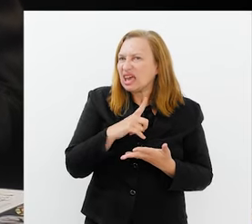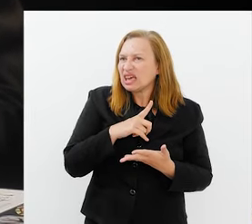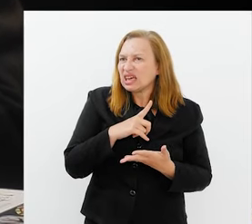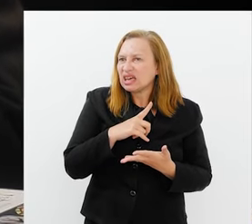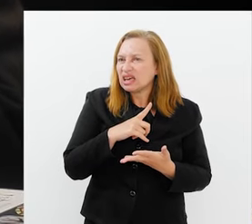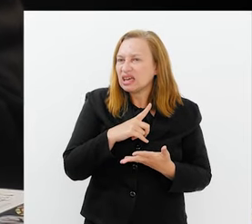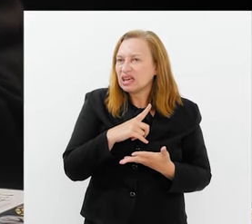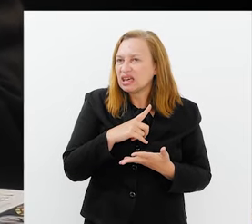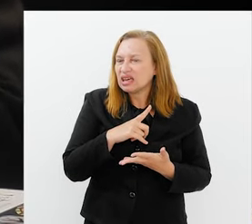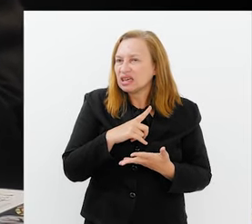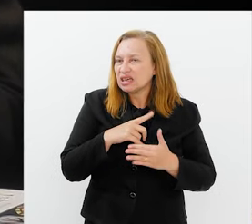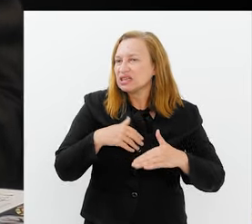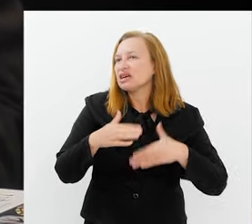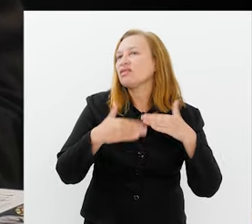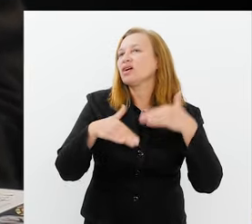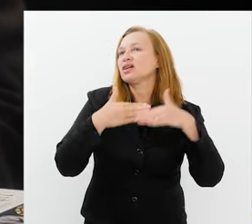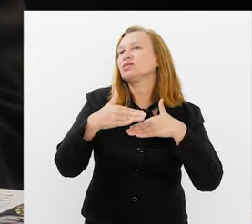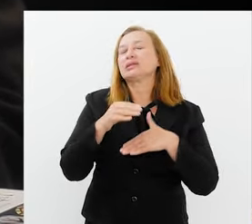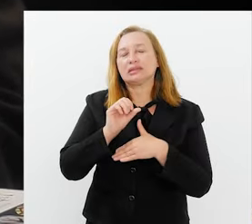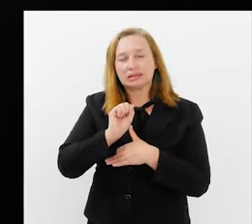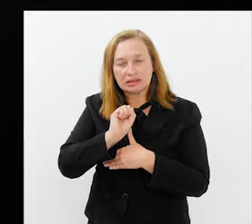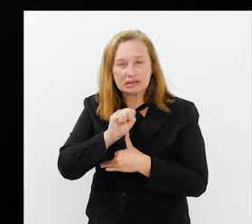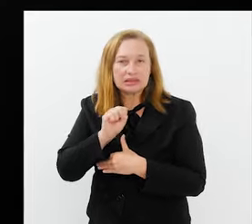alguma coisa? Você tem esse...